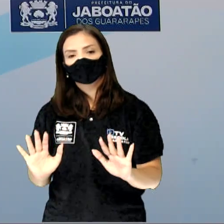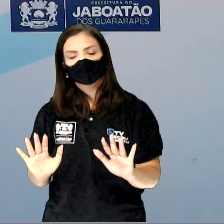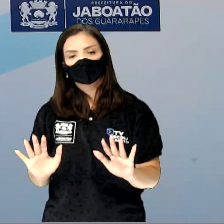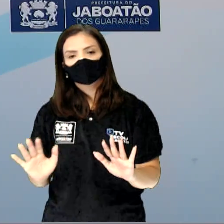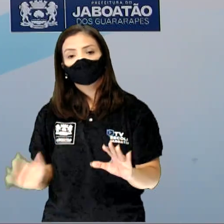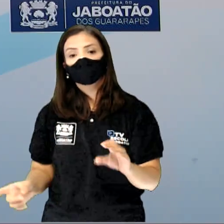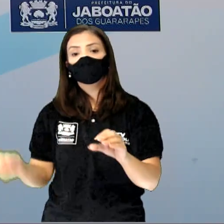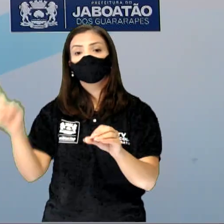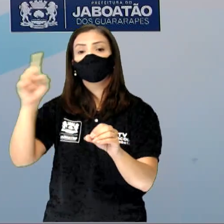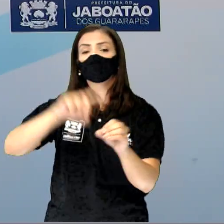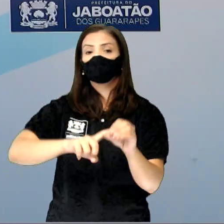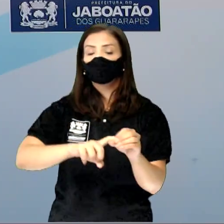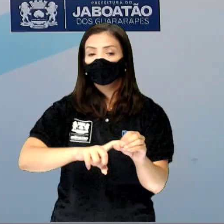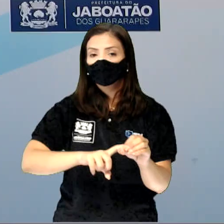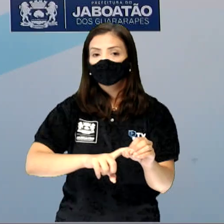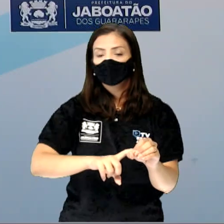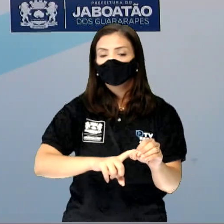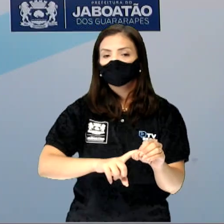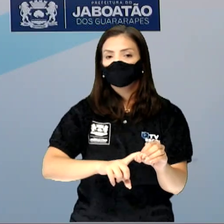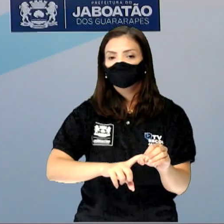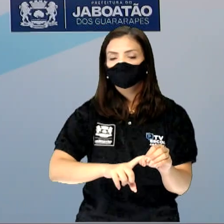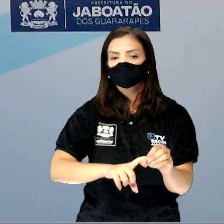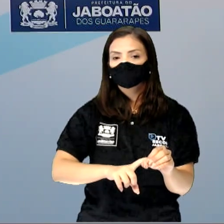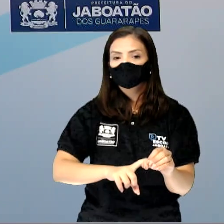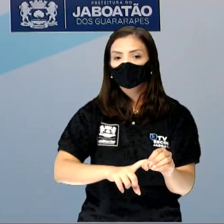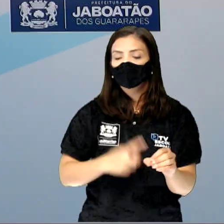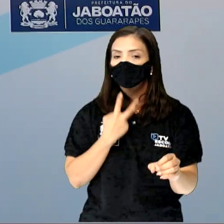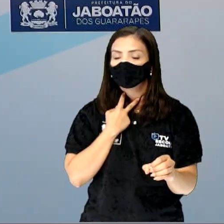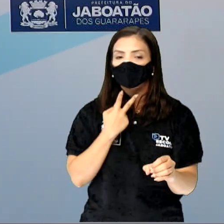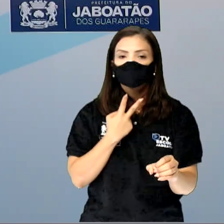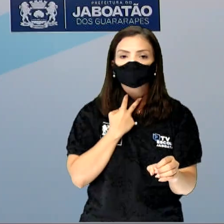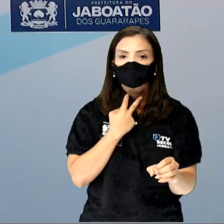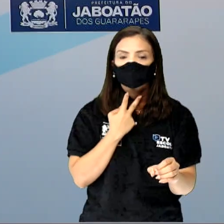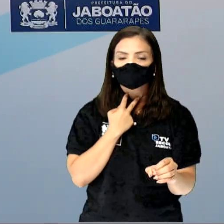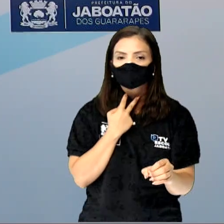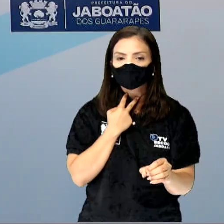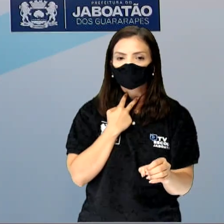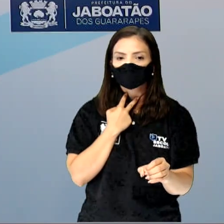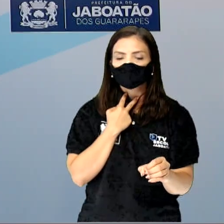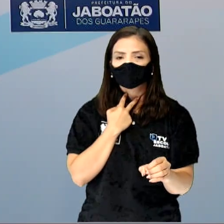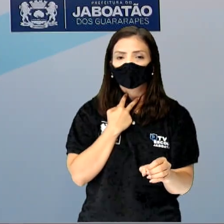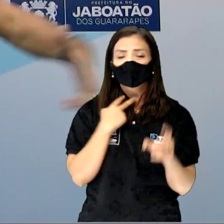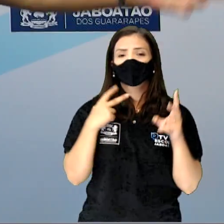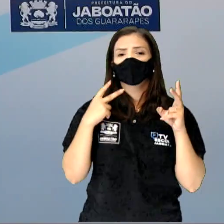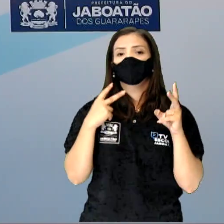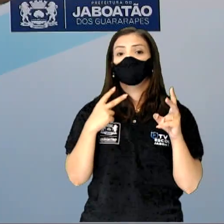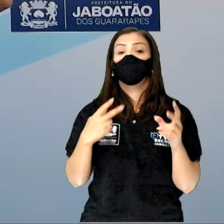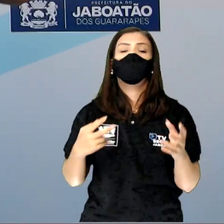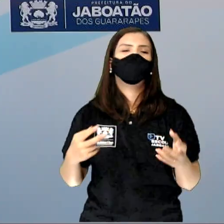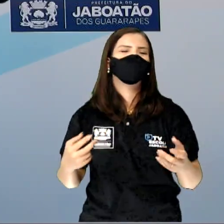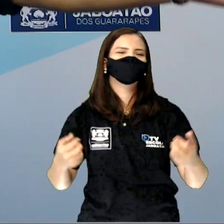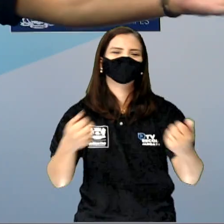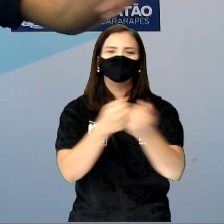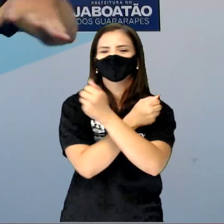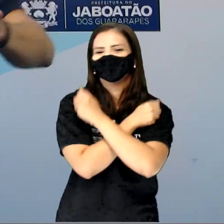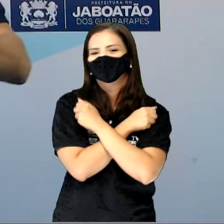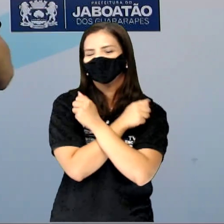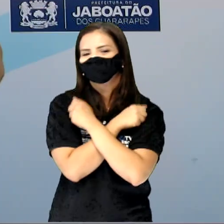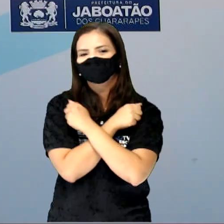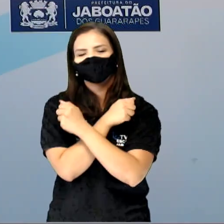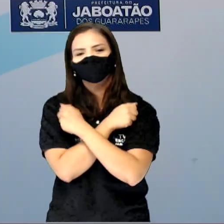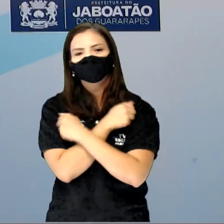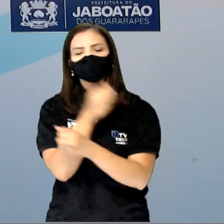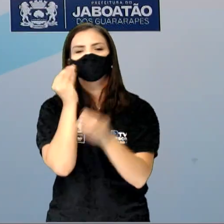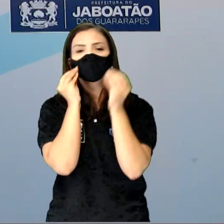nesse reencontro, a princípio, a gente não pode se portar como a gente se portava antes, de estar abraçando, dando beijo, não sei o quê.